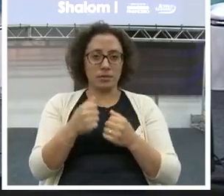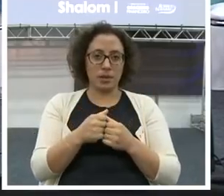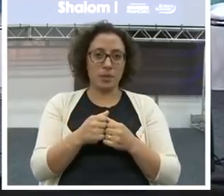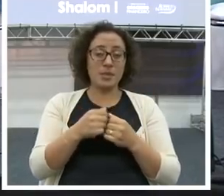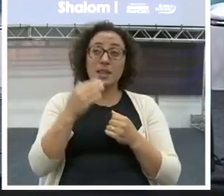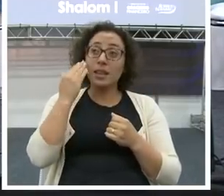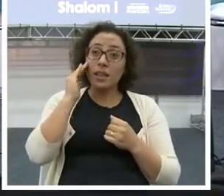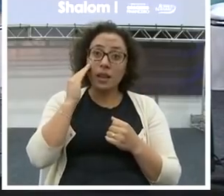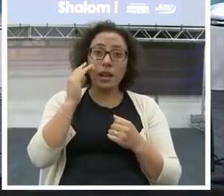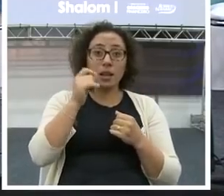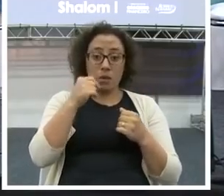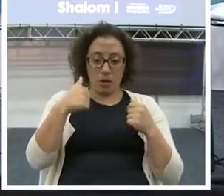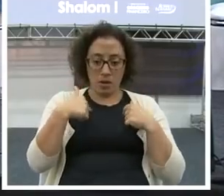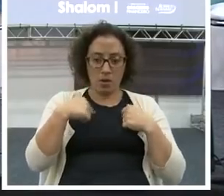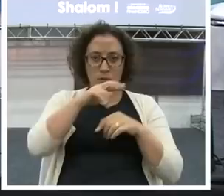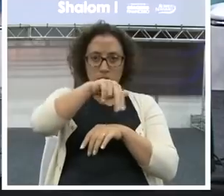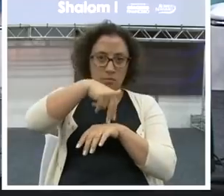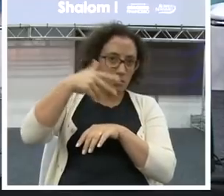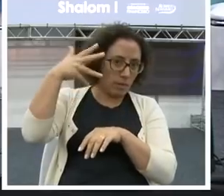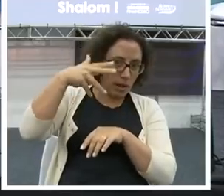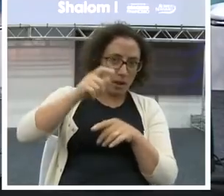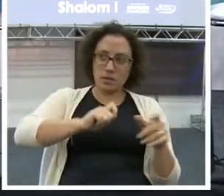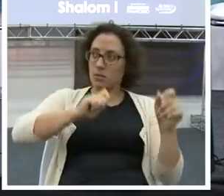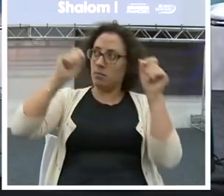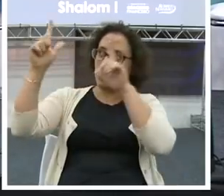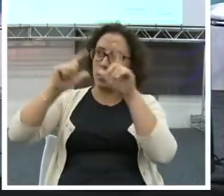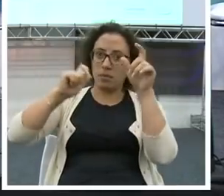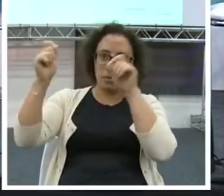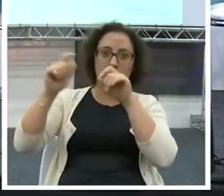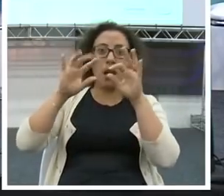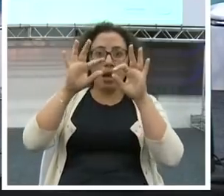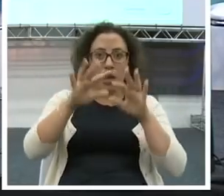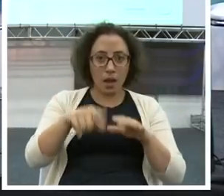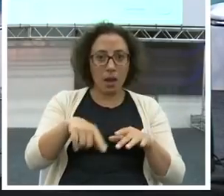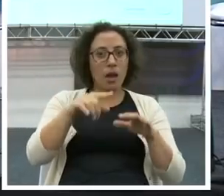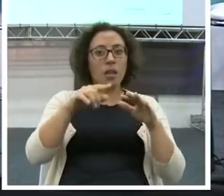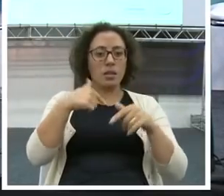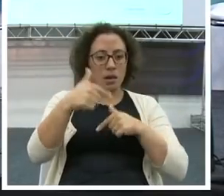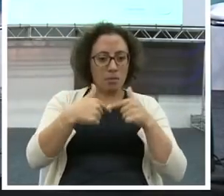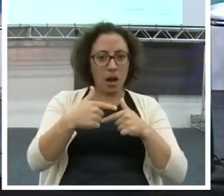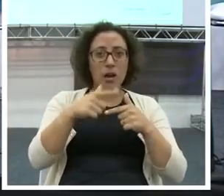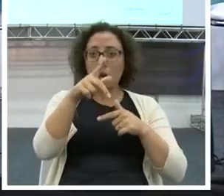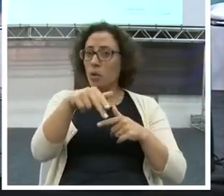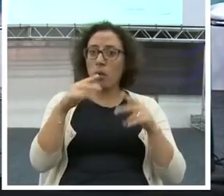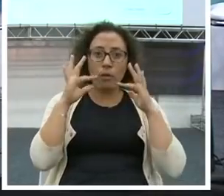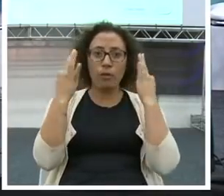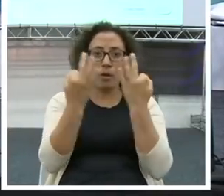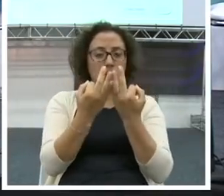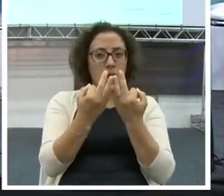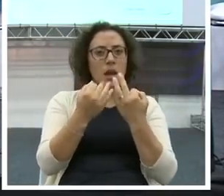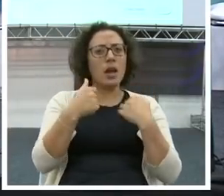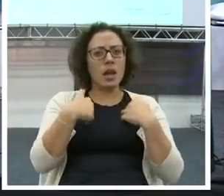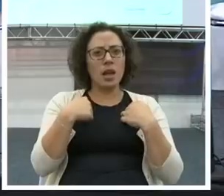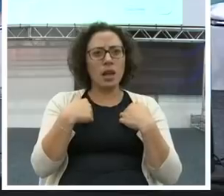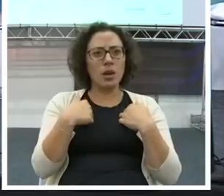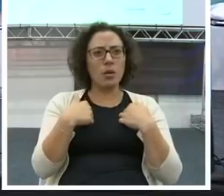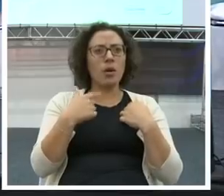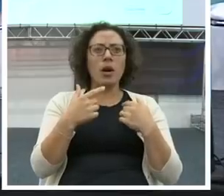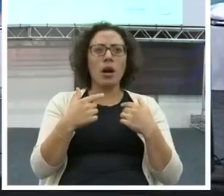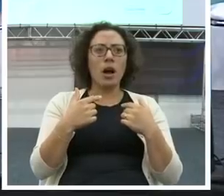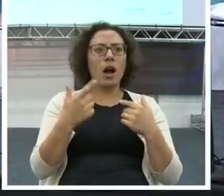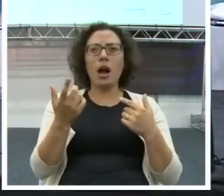clara. Quais são essas cadeias de valores? Então, eu não abro mão da minha família, eu não abro mão da minha diversão, não abro.